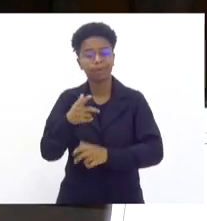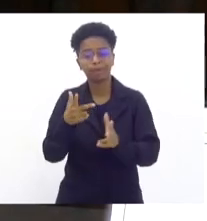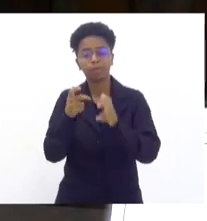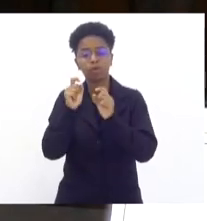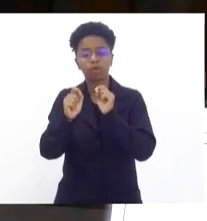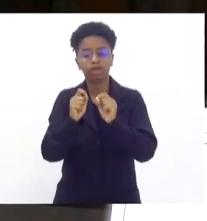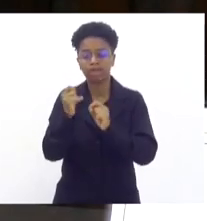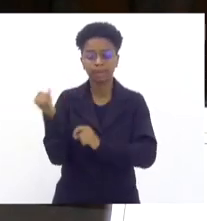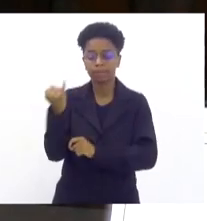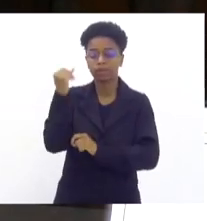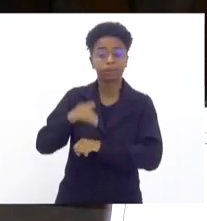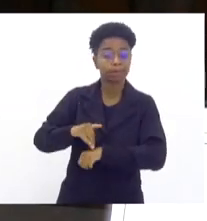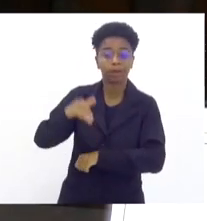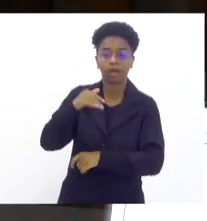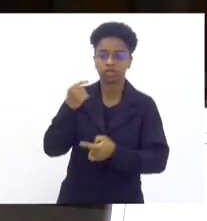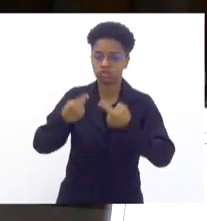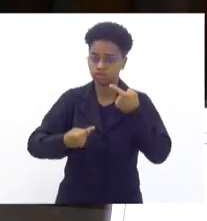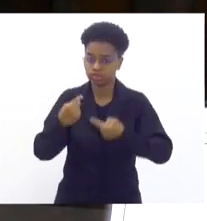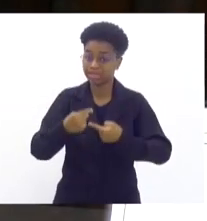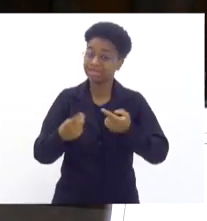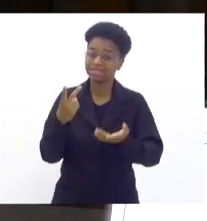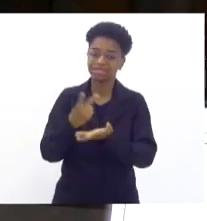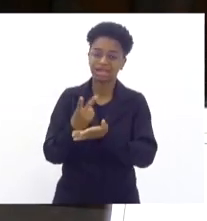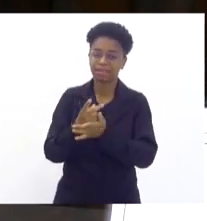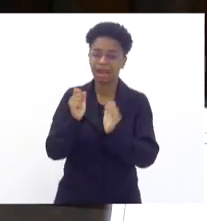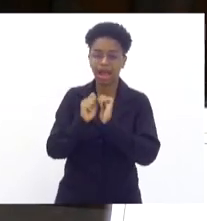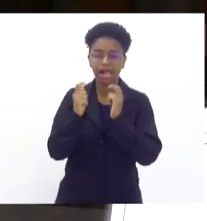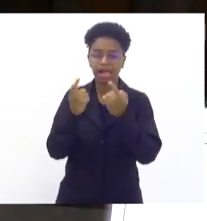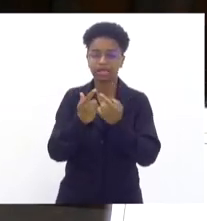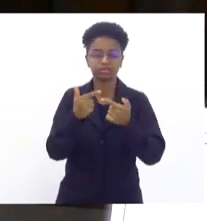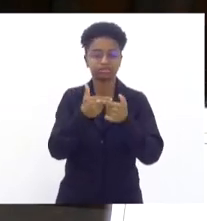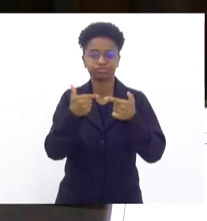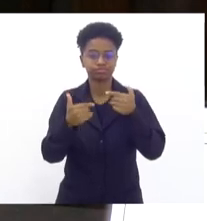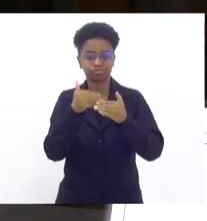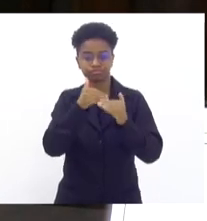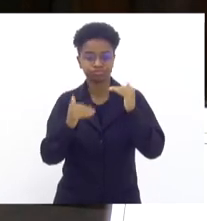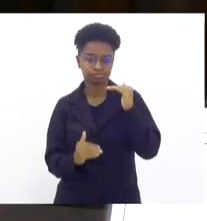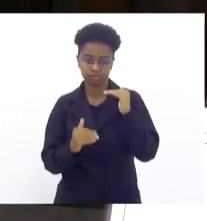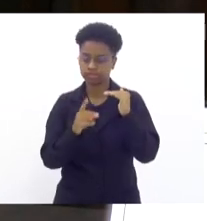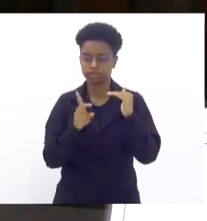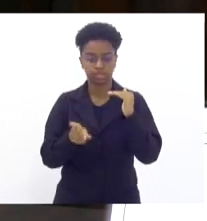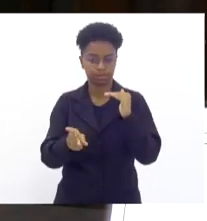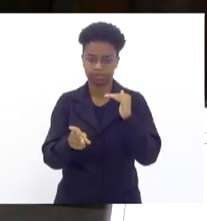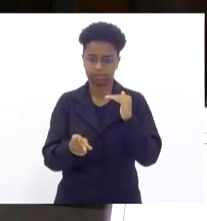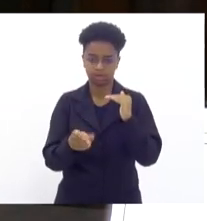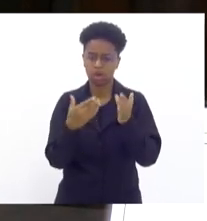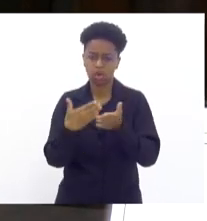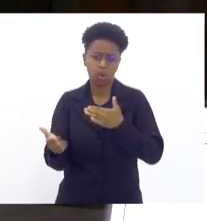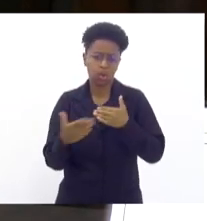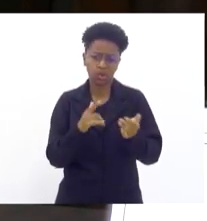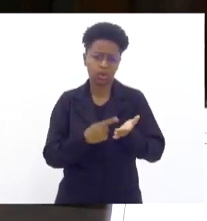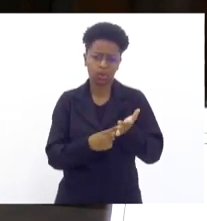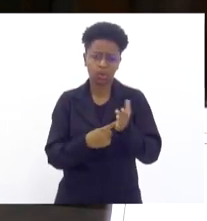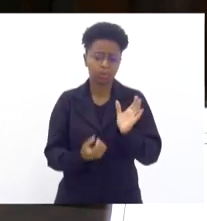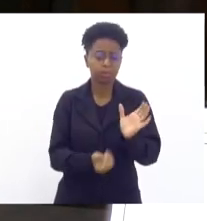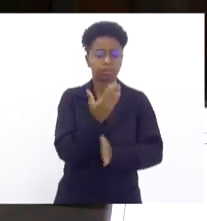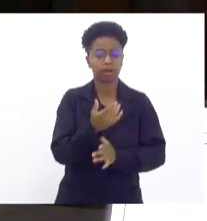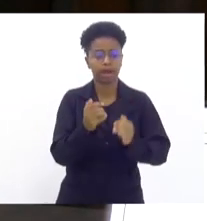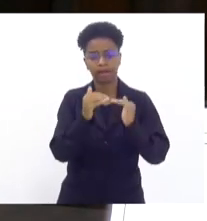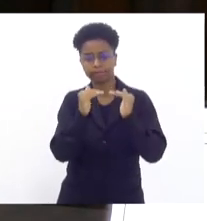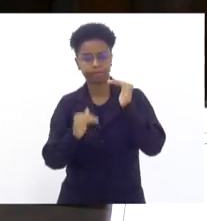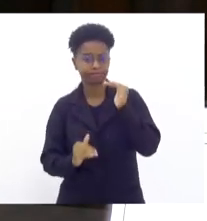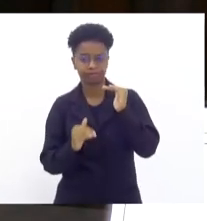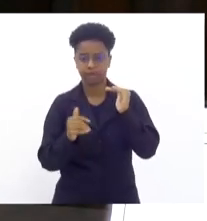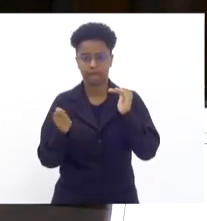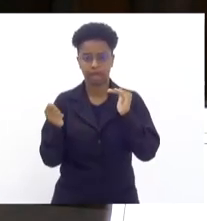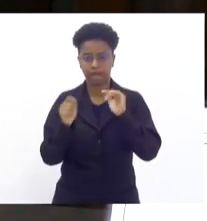discutir, sempre a alerje fica em segundo plano. Sempre. Surge qualquer compromisso, a alerje fica em